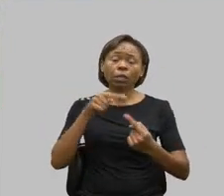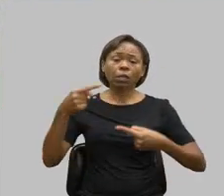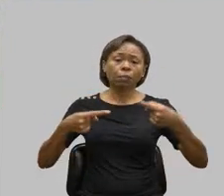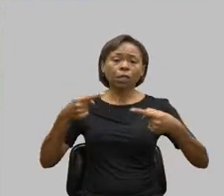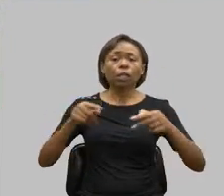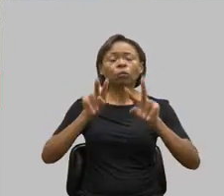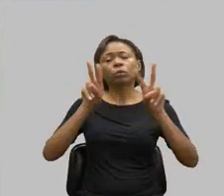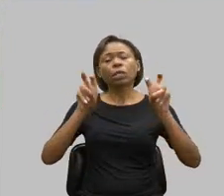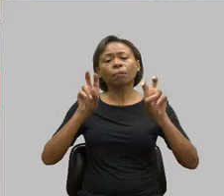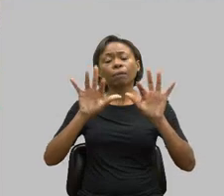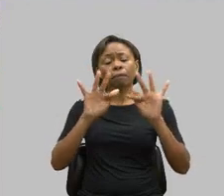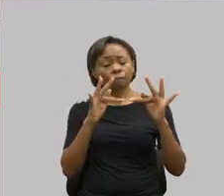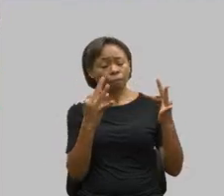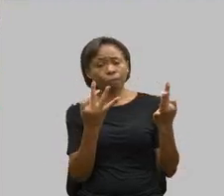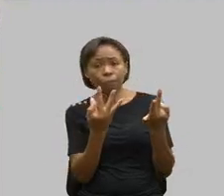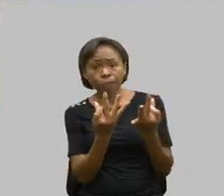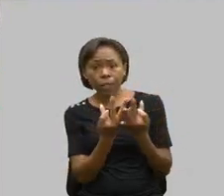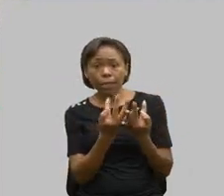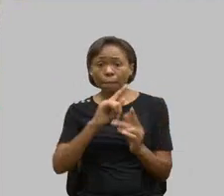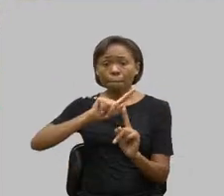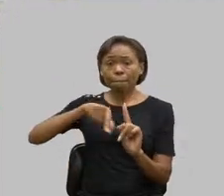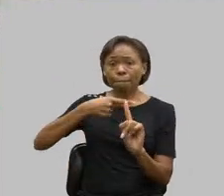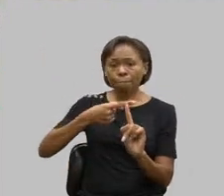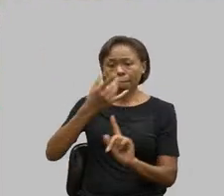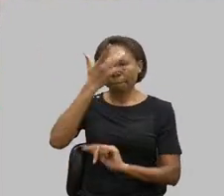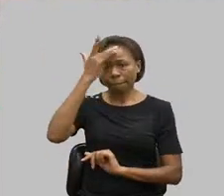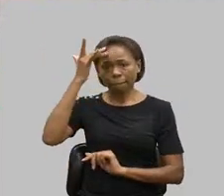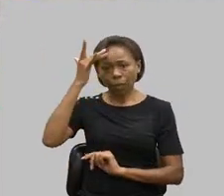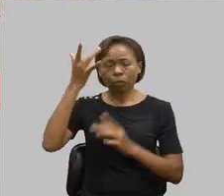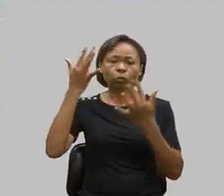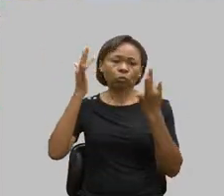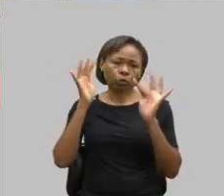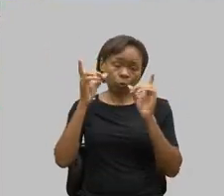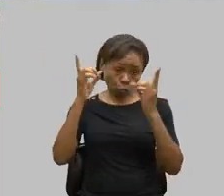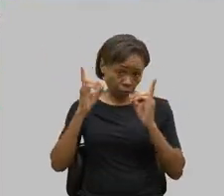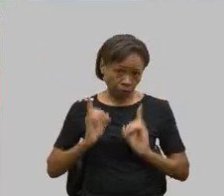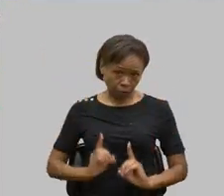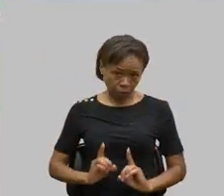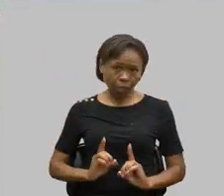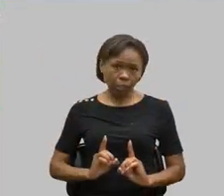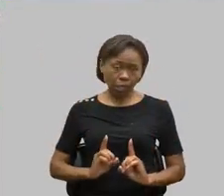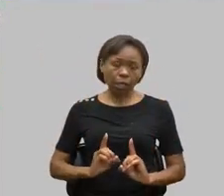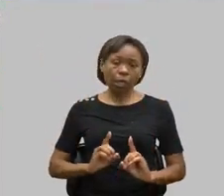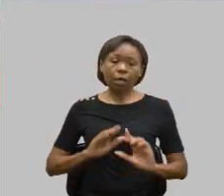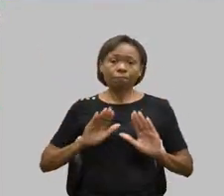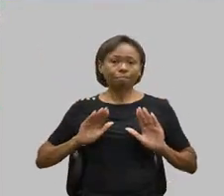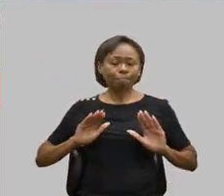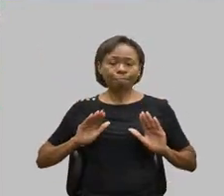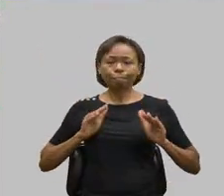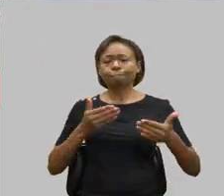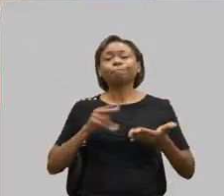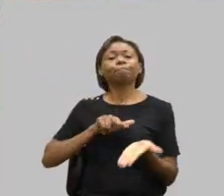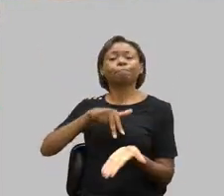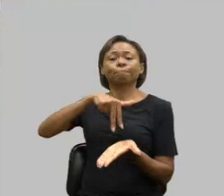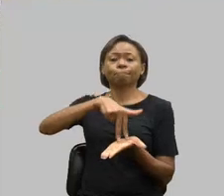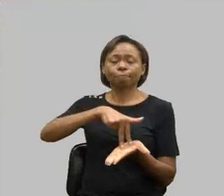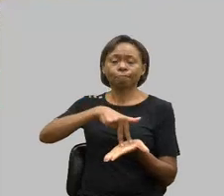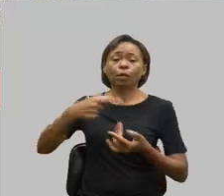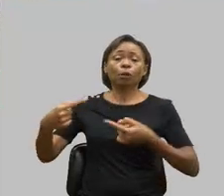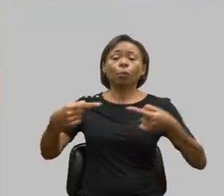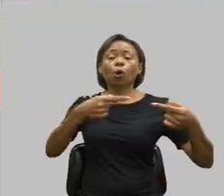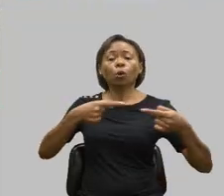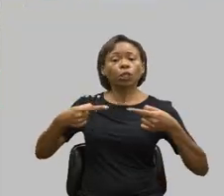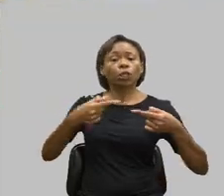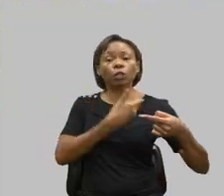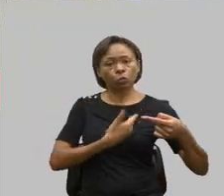tema família e pessoa com deficiência, protagonistas na implementação das políticas públicas e